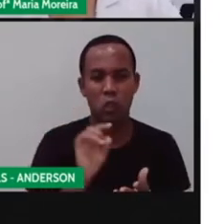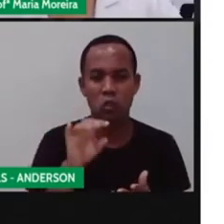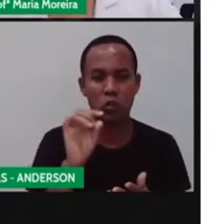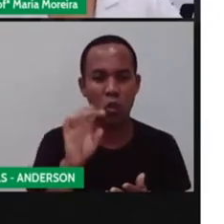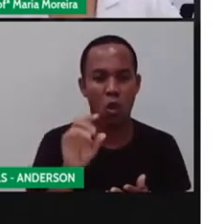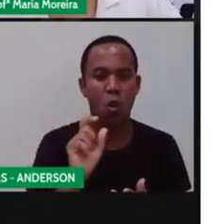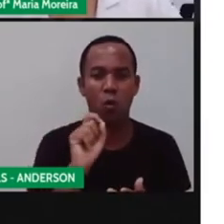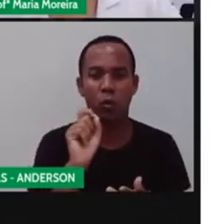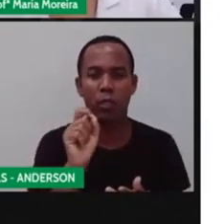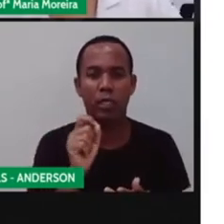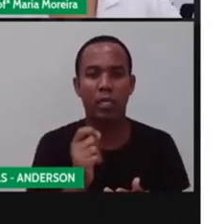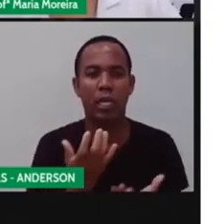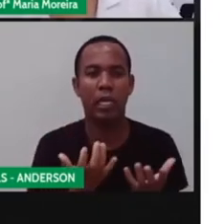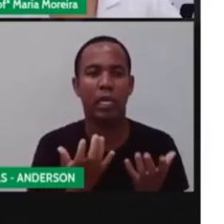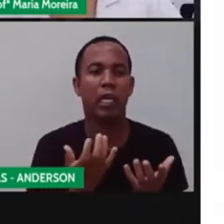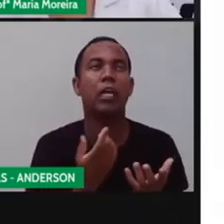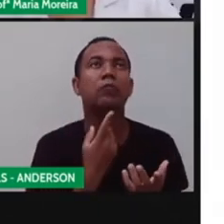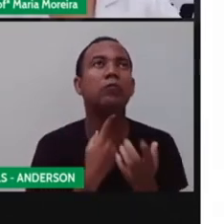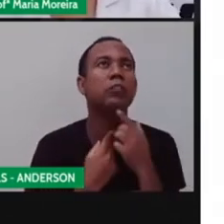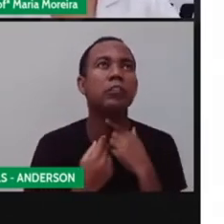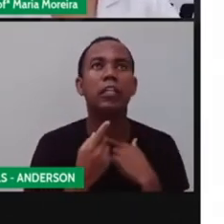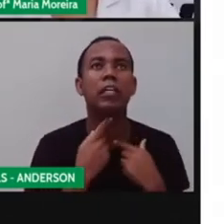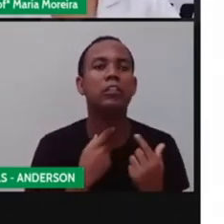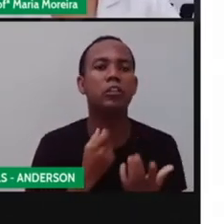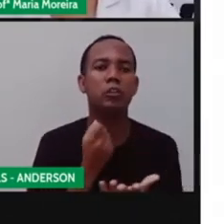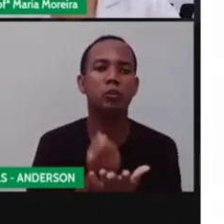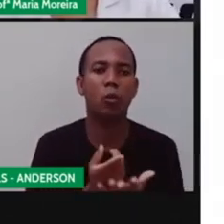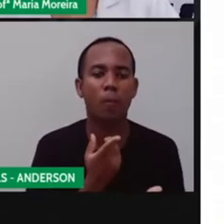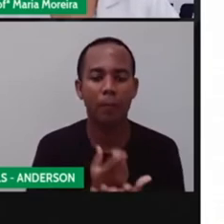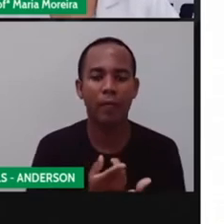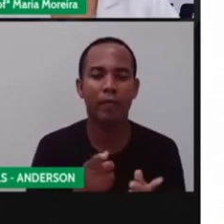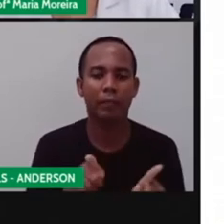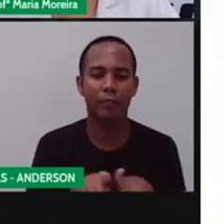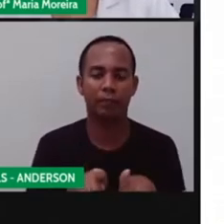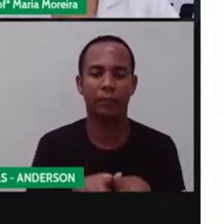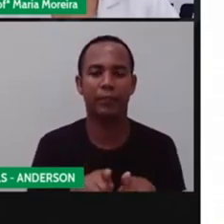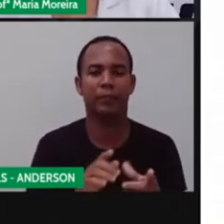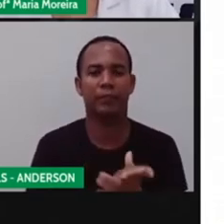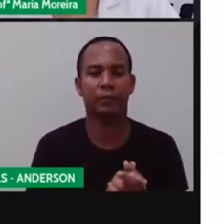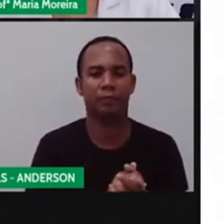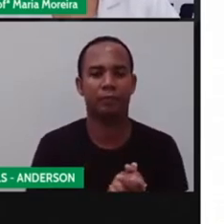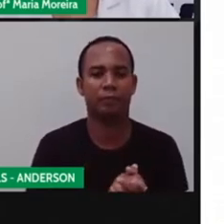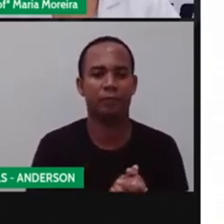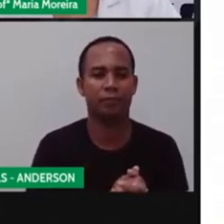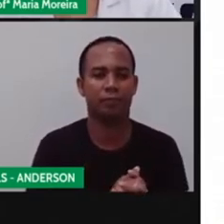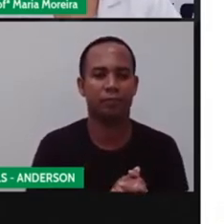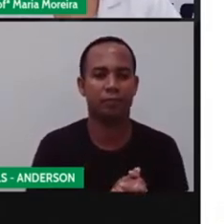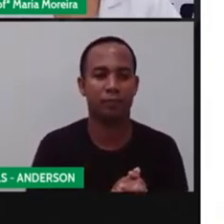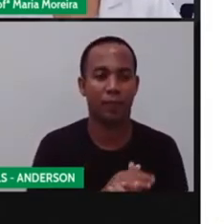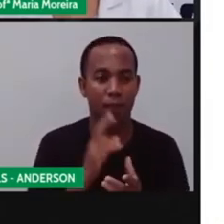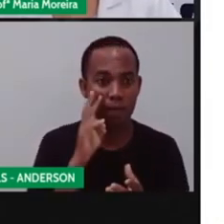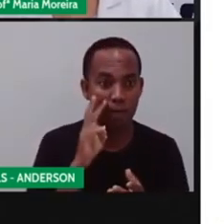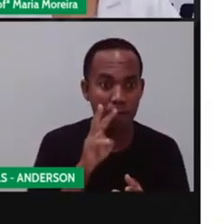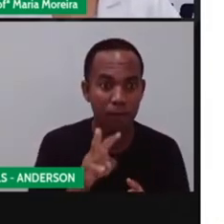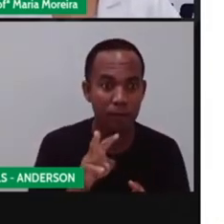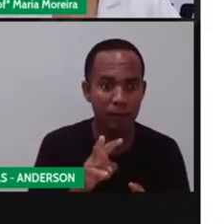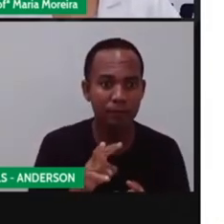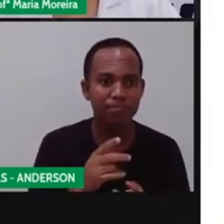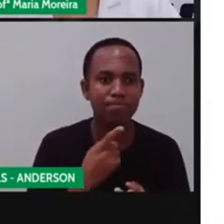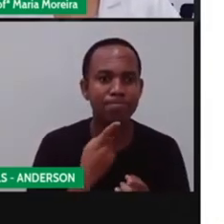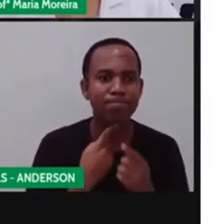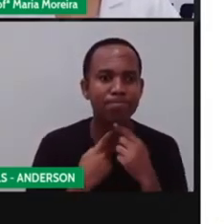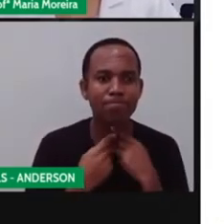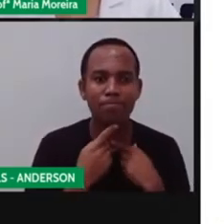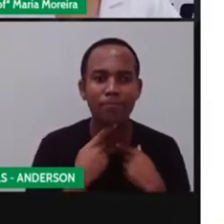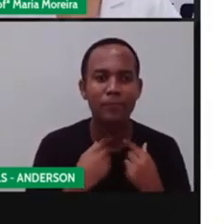convencer a gente a comprar um produto ou um serviço. Eu caio nesse negócio aí direto. Vejo um anúncio e faço, ah, eu